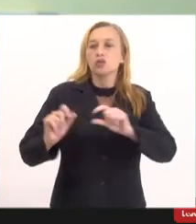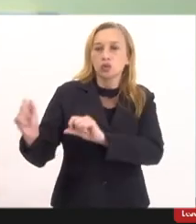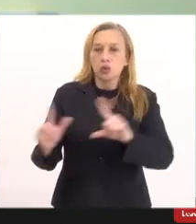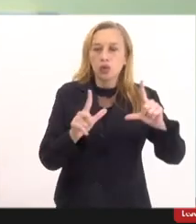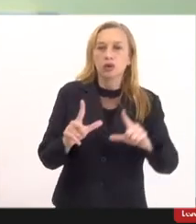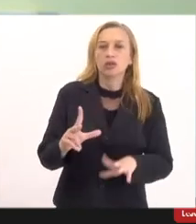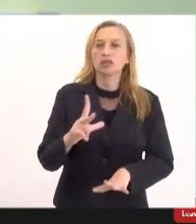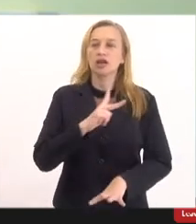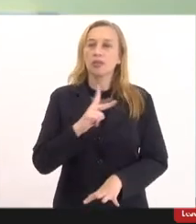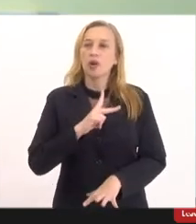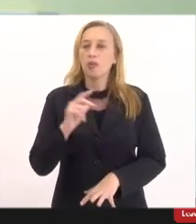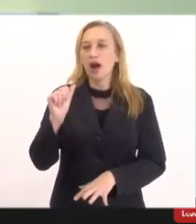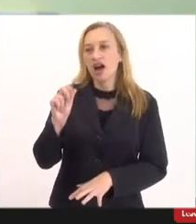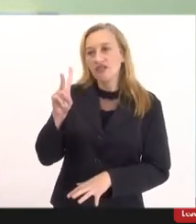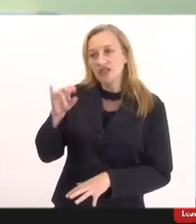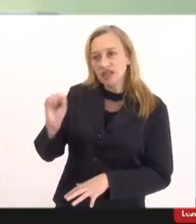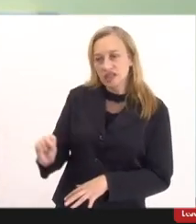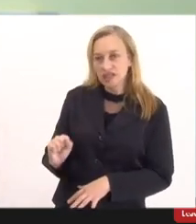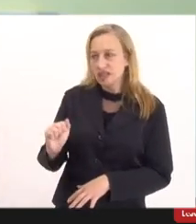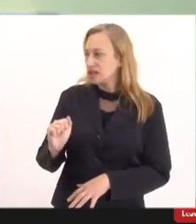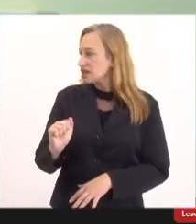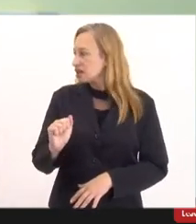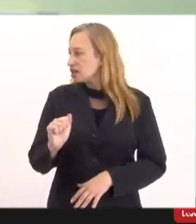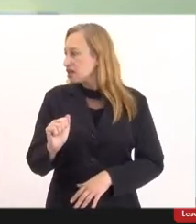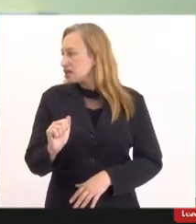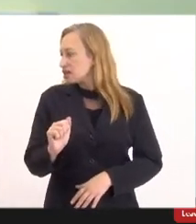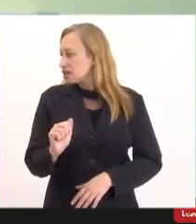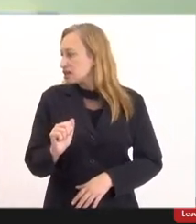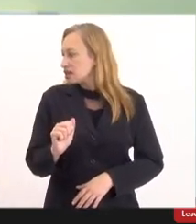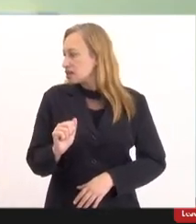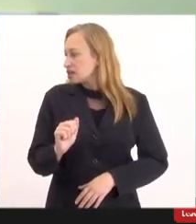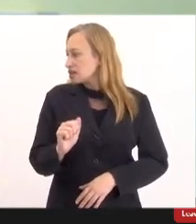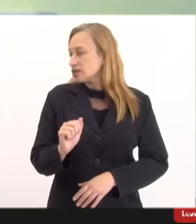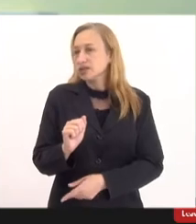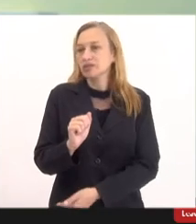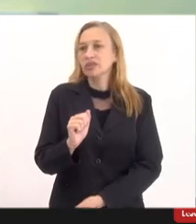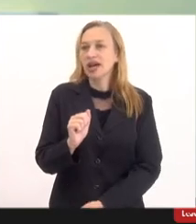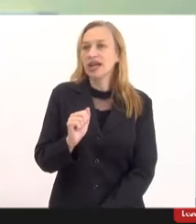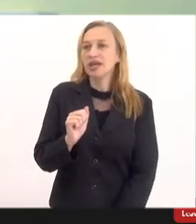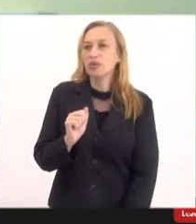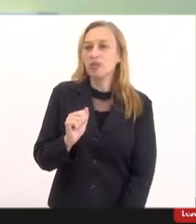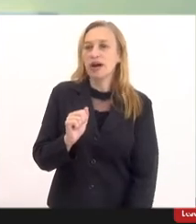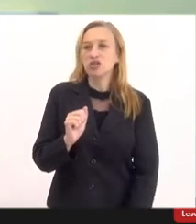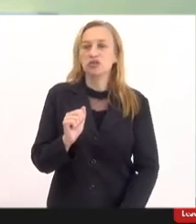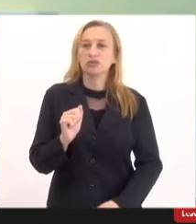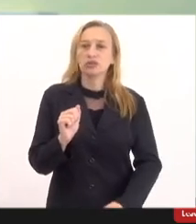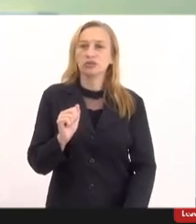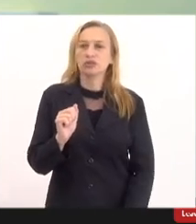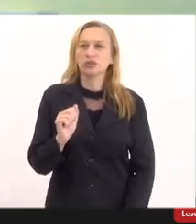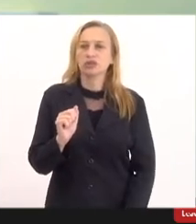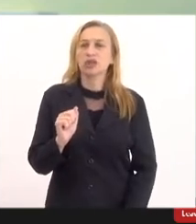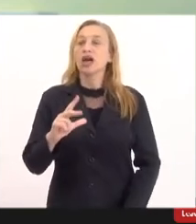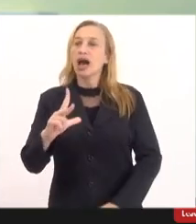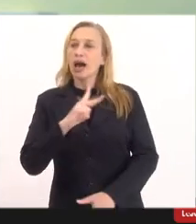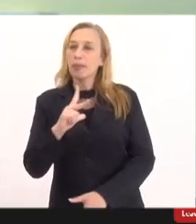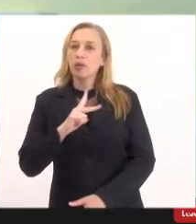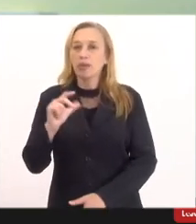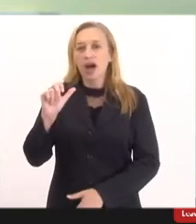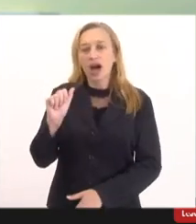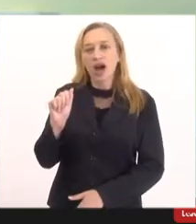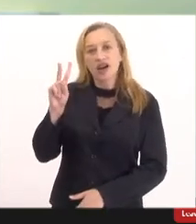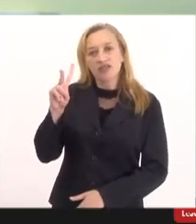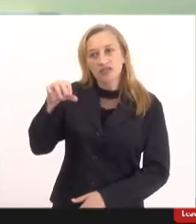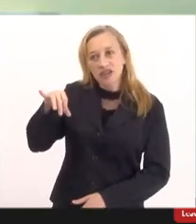própria Anvisa sobre a Coronavac também dados estudos em andamento então a própria Anvisa